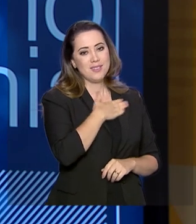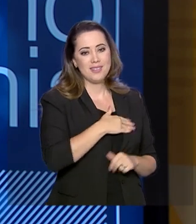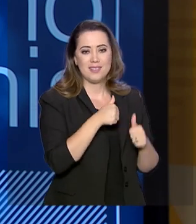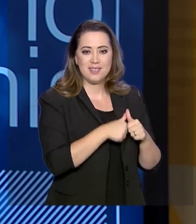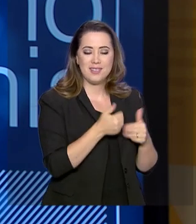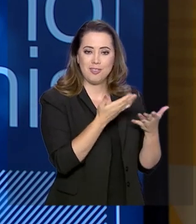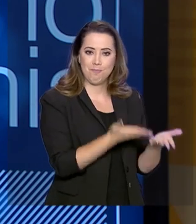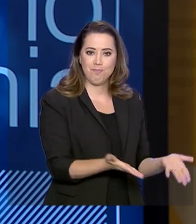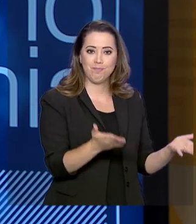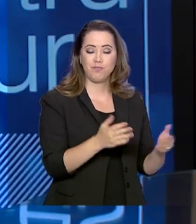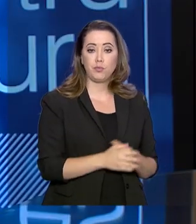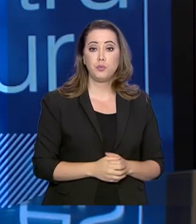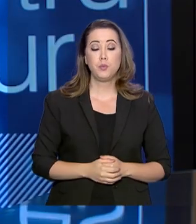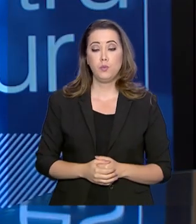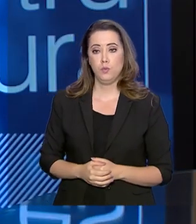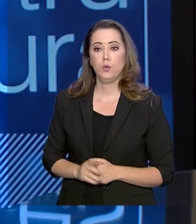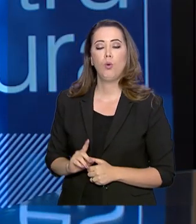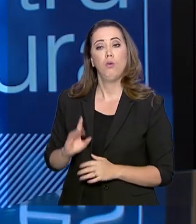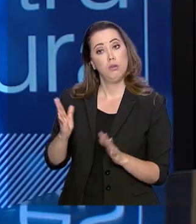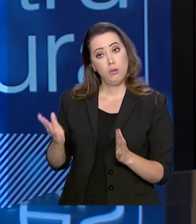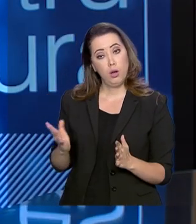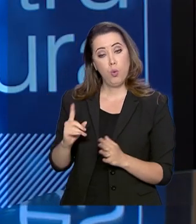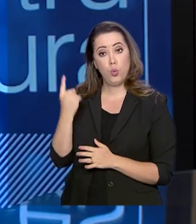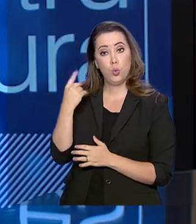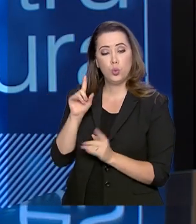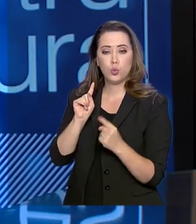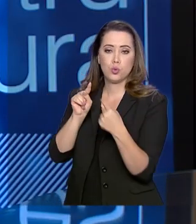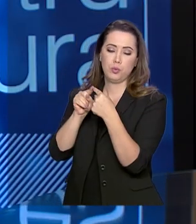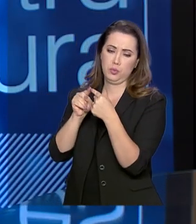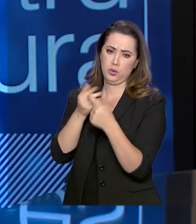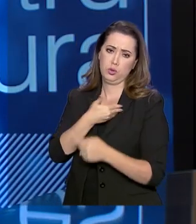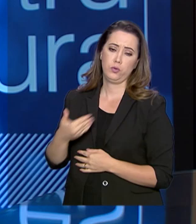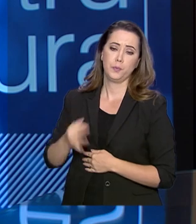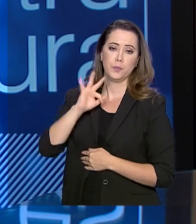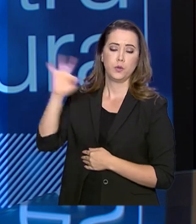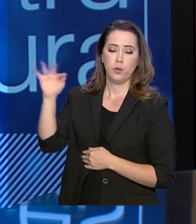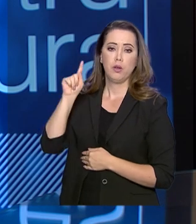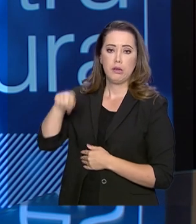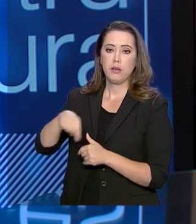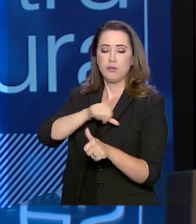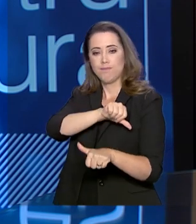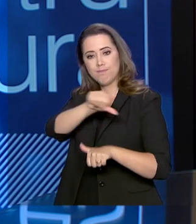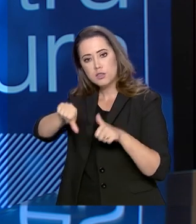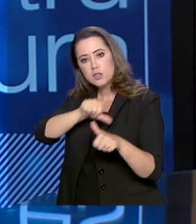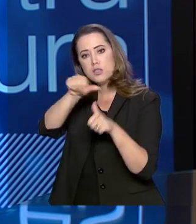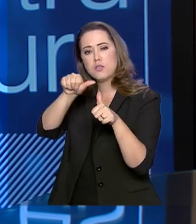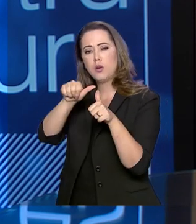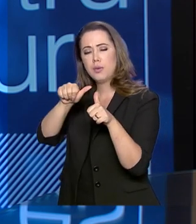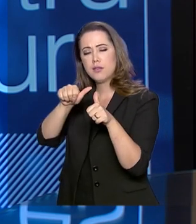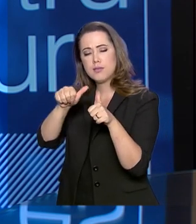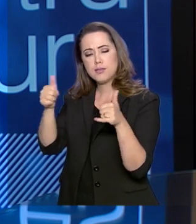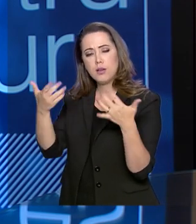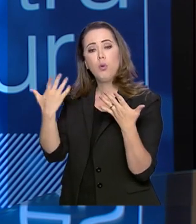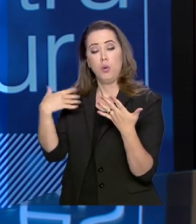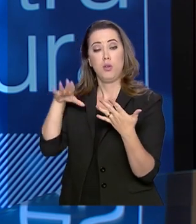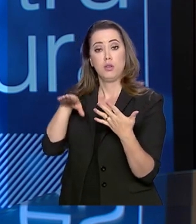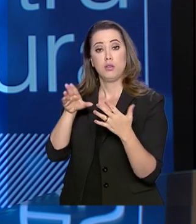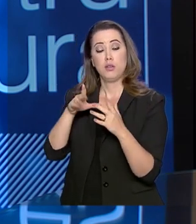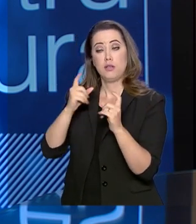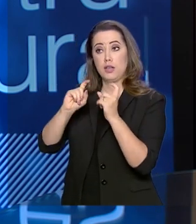Brasil em Pauta. Secretário, um dos focos do governo federal é a modernização da gestão pública.